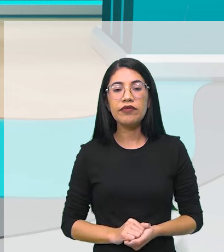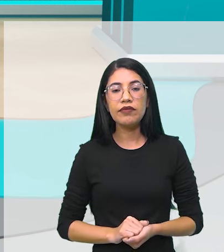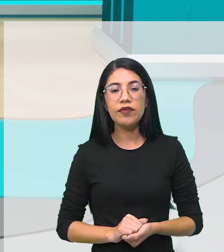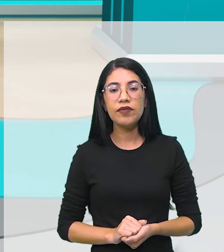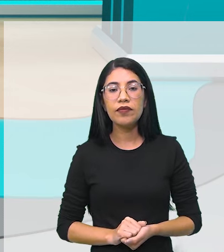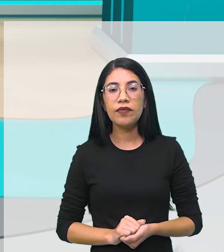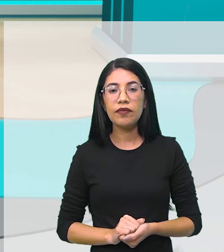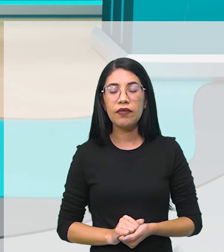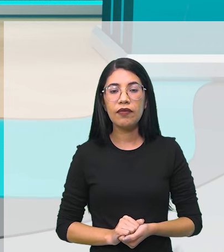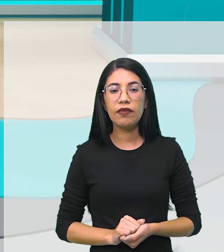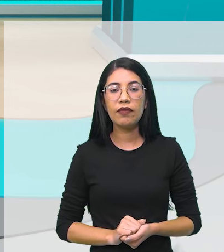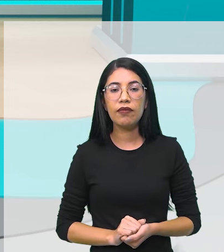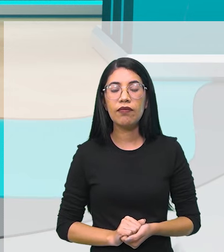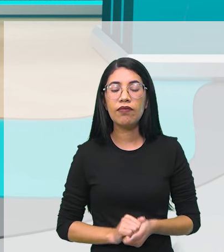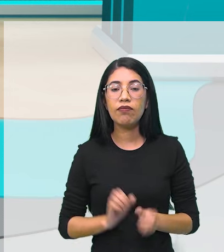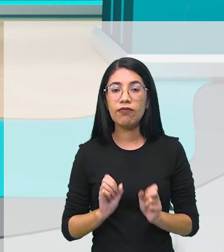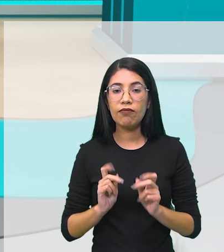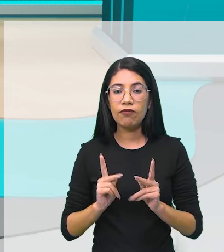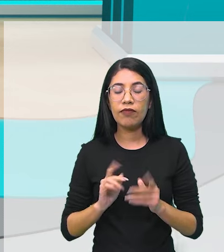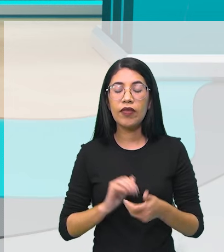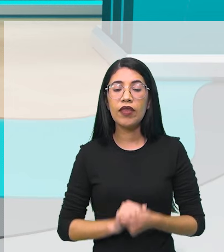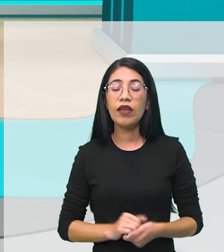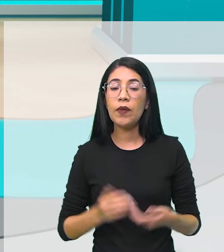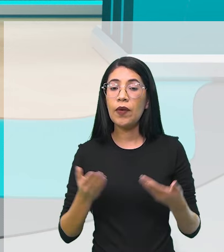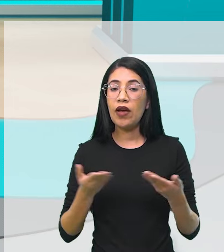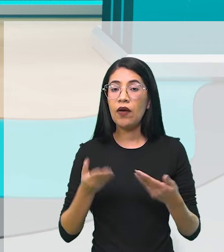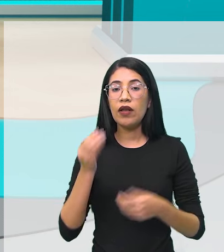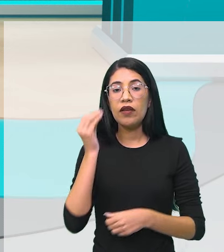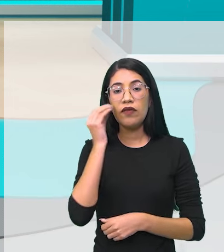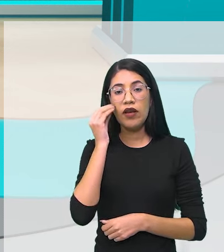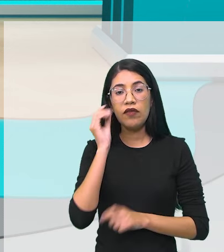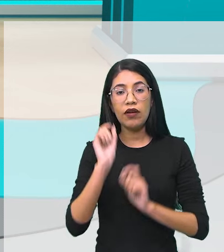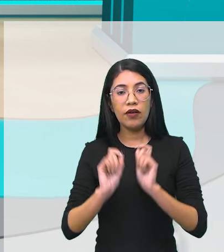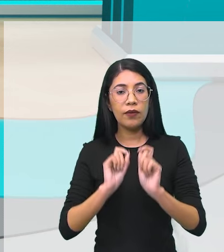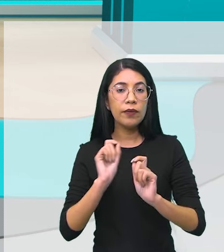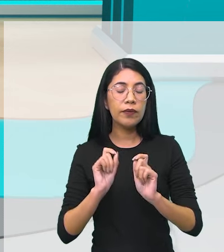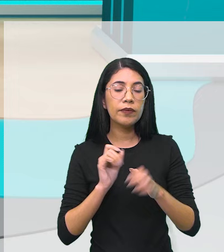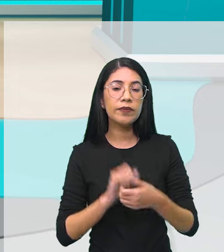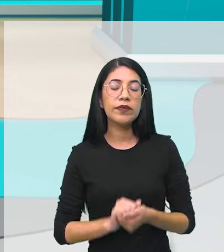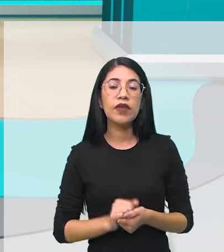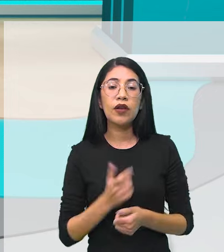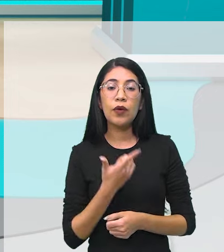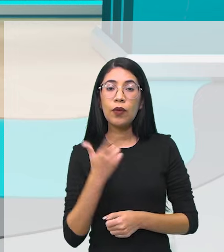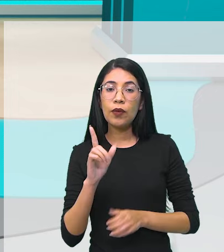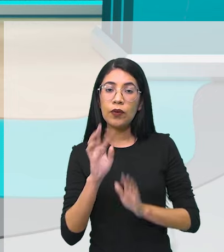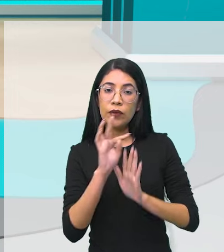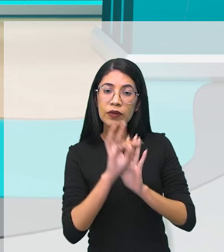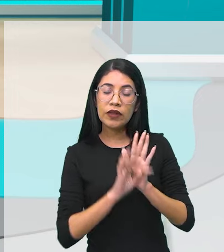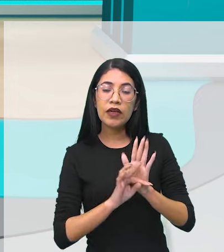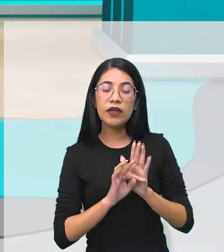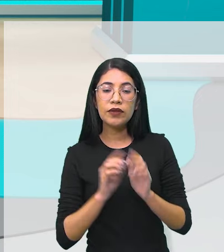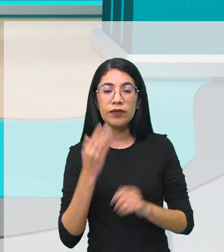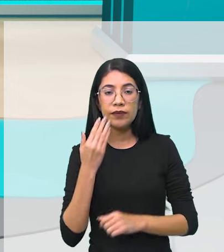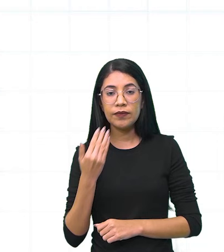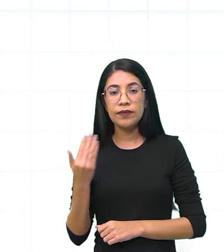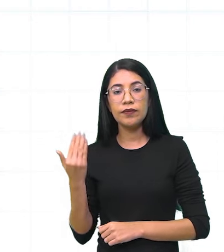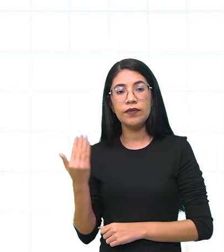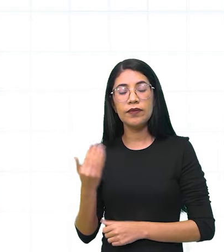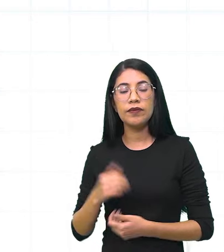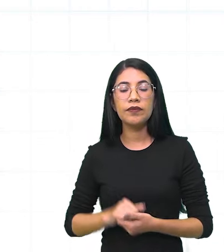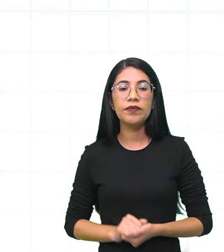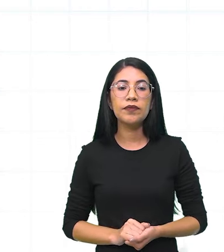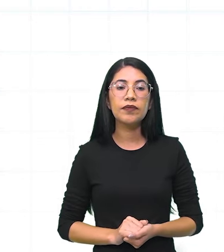Certo, gente? Muito bem. Então, agora, a gente vai ver também mais um texto. Vamos lá verificar?